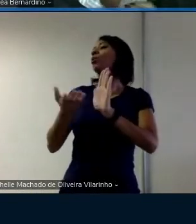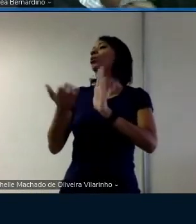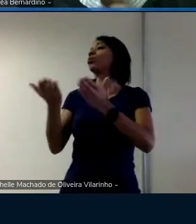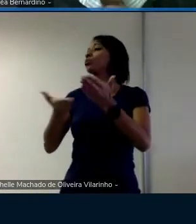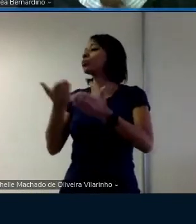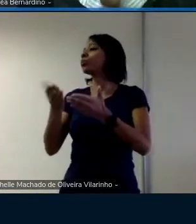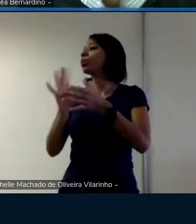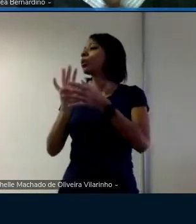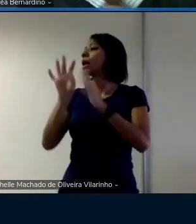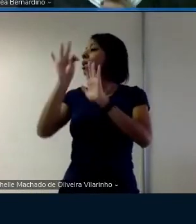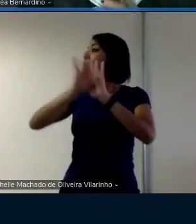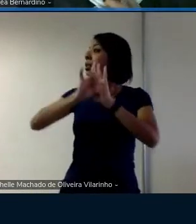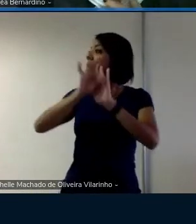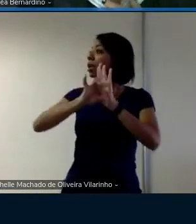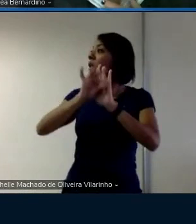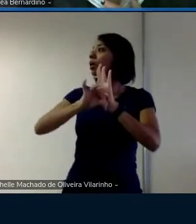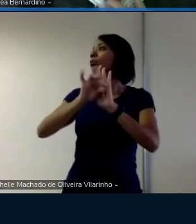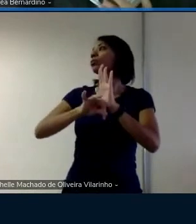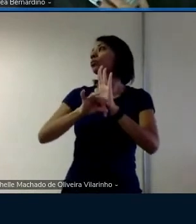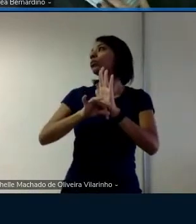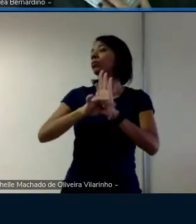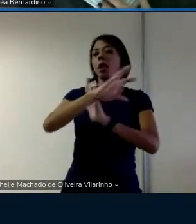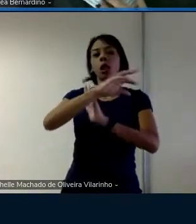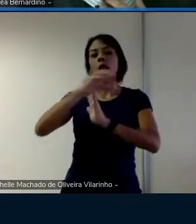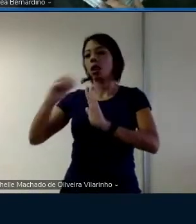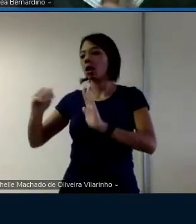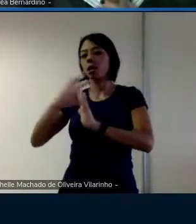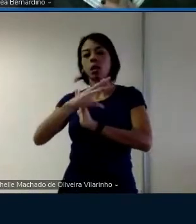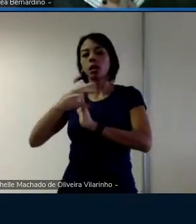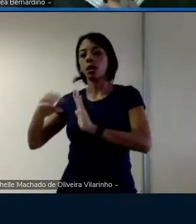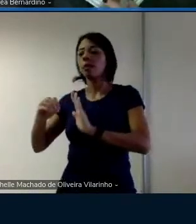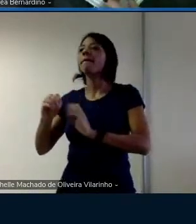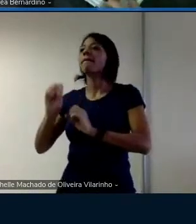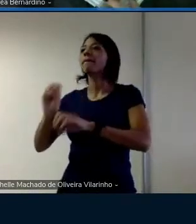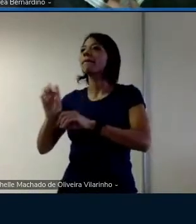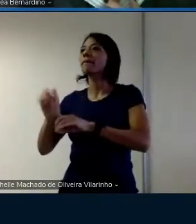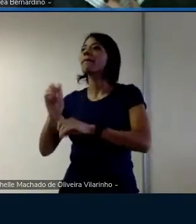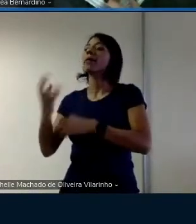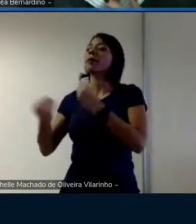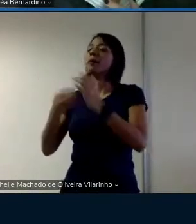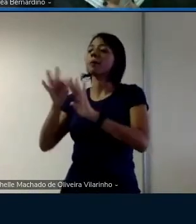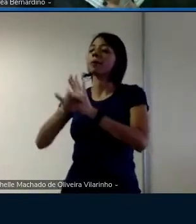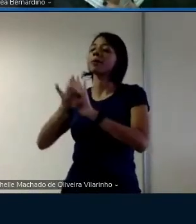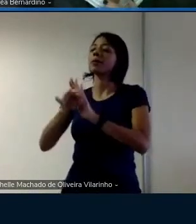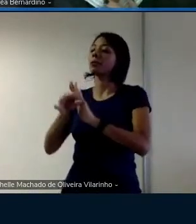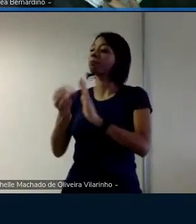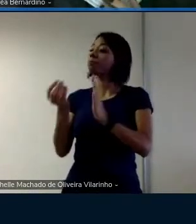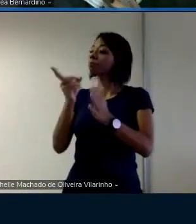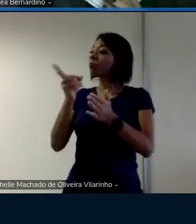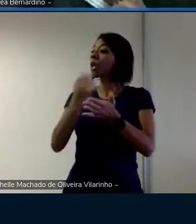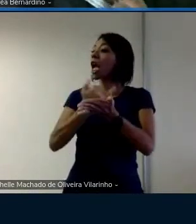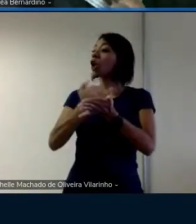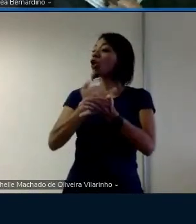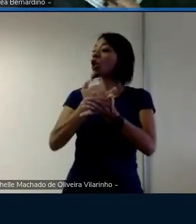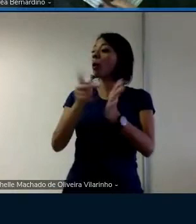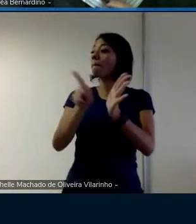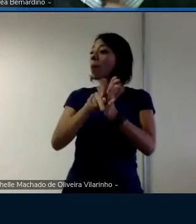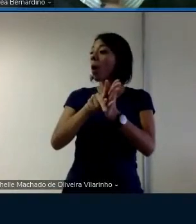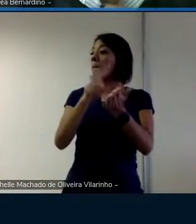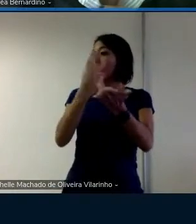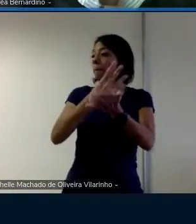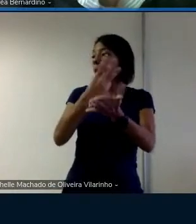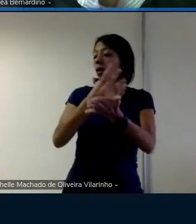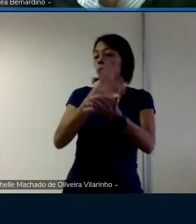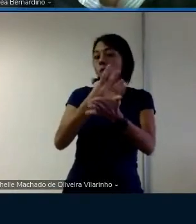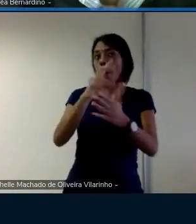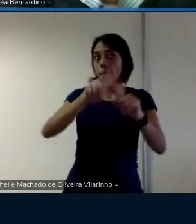textos o traído de textos você coloca na introdução do manual que eu vi lá que lá na introdução do